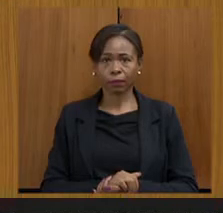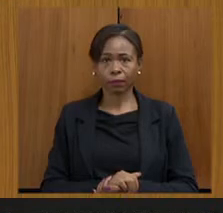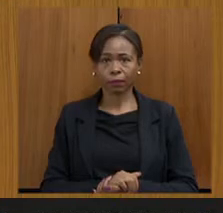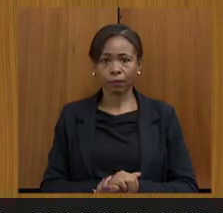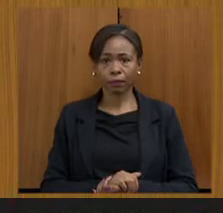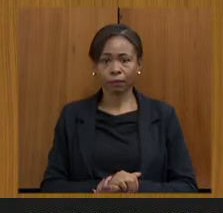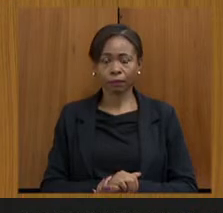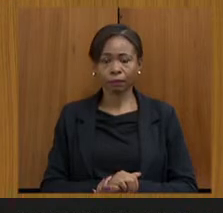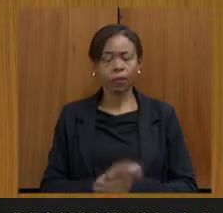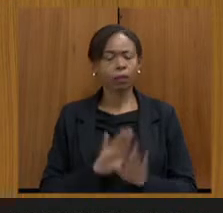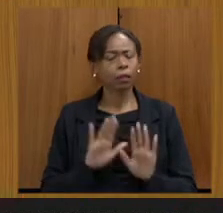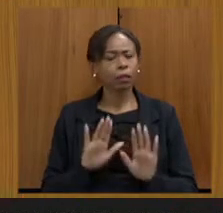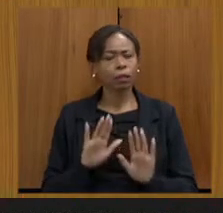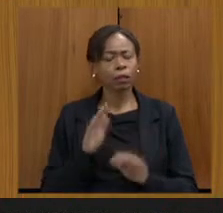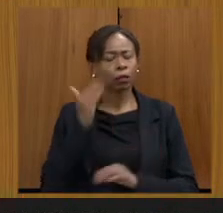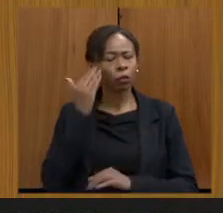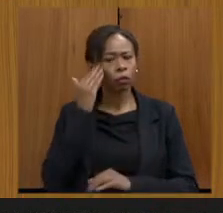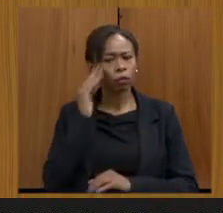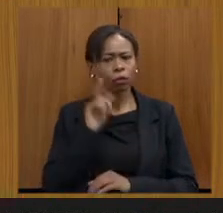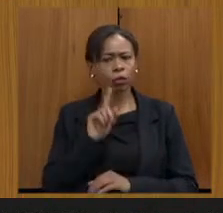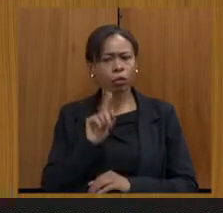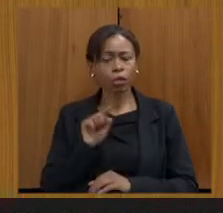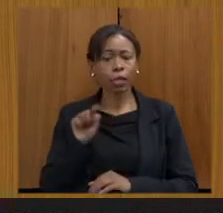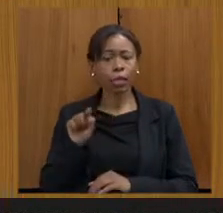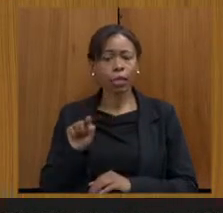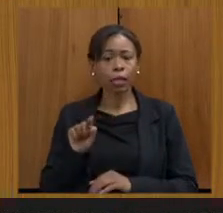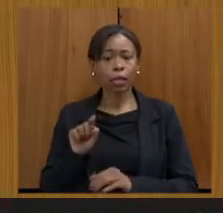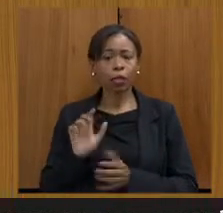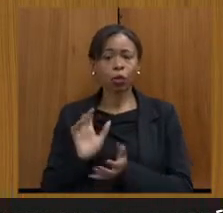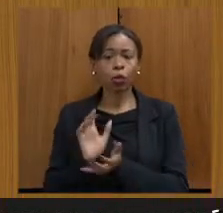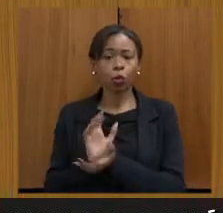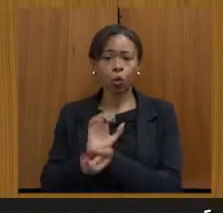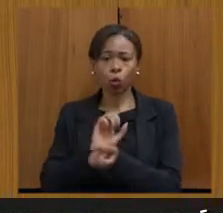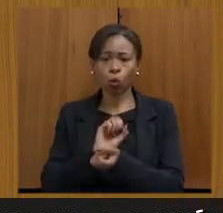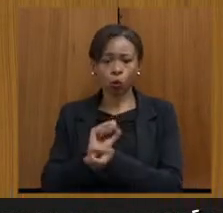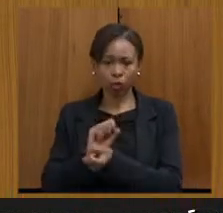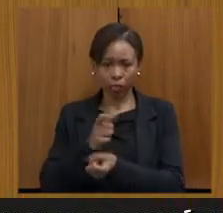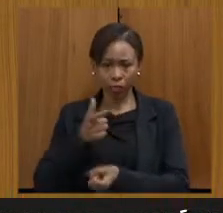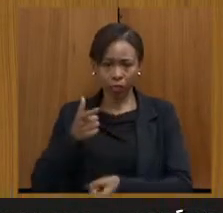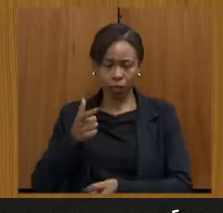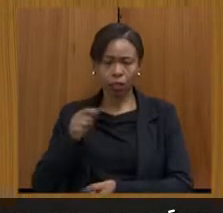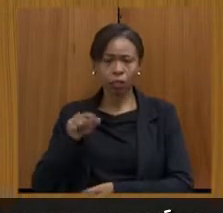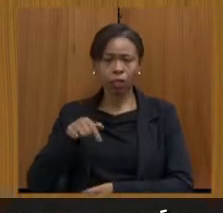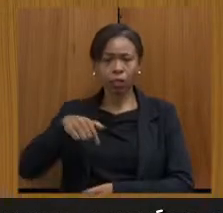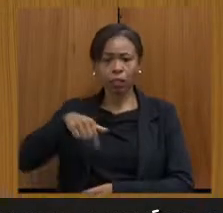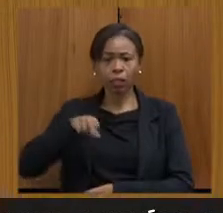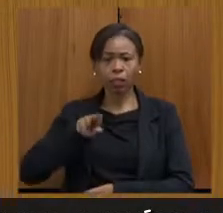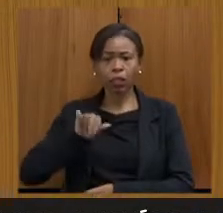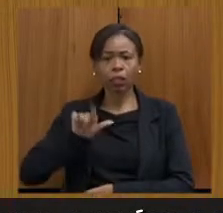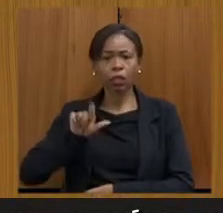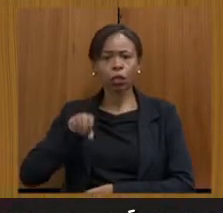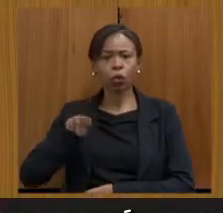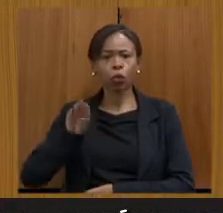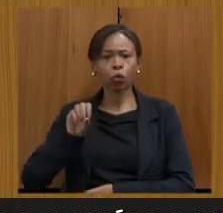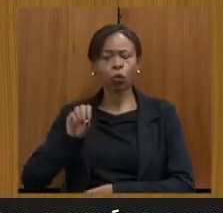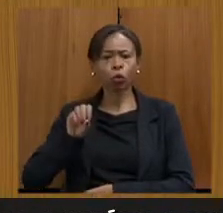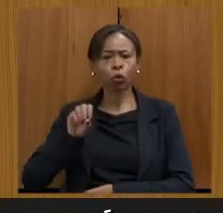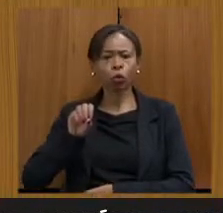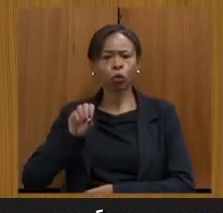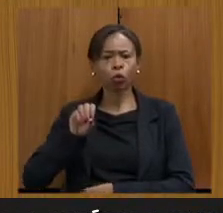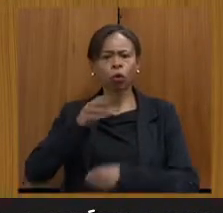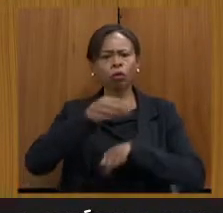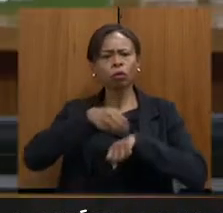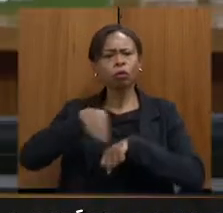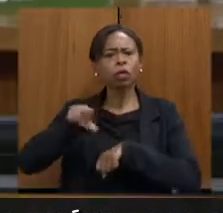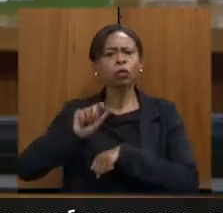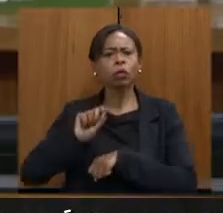Secretário, eu não entendi. Do Quilombo, o que foi enviado? O senhor falou que foi enviado.